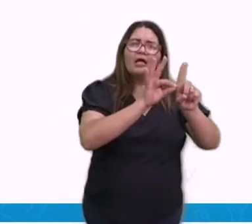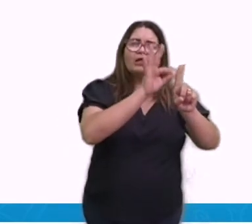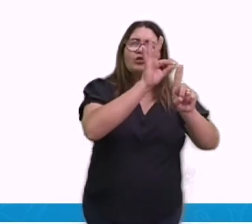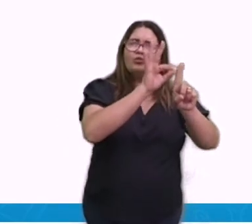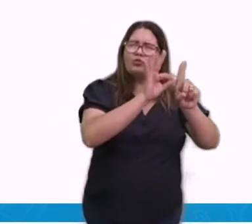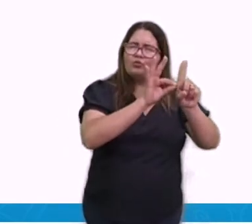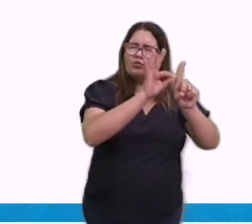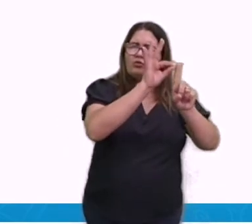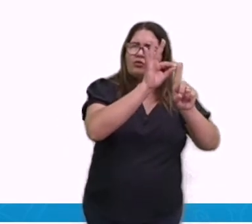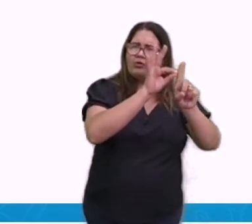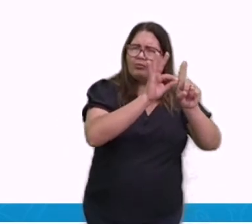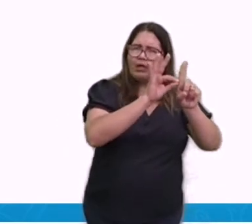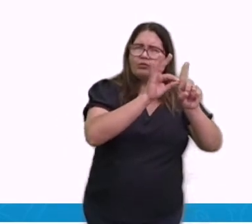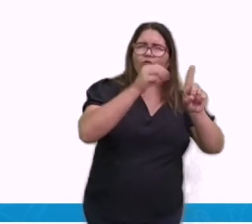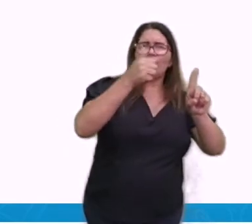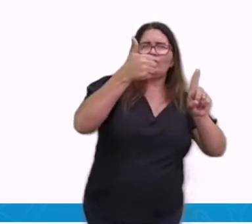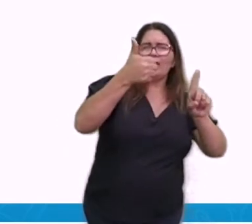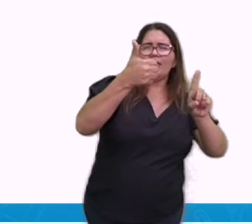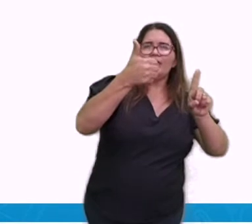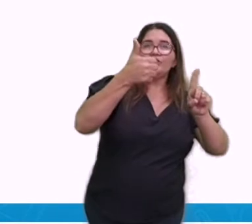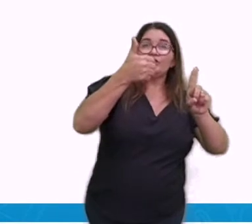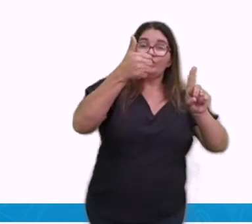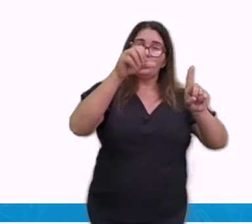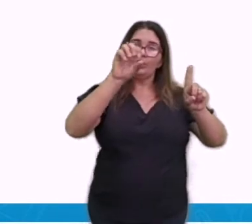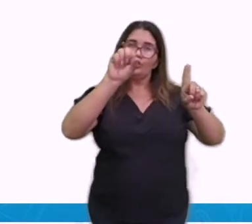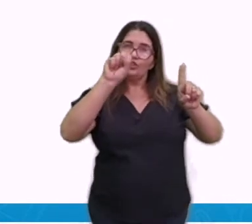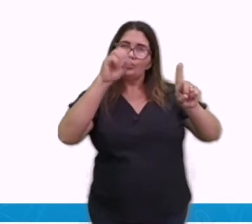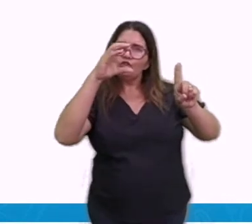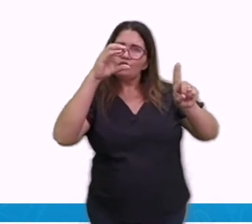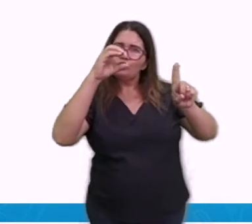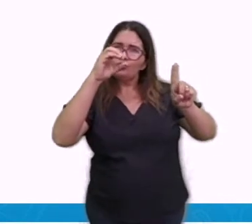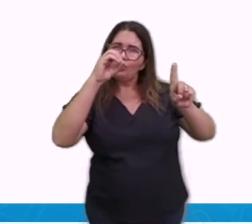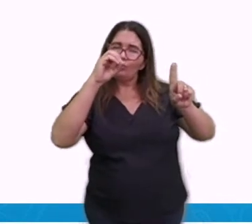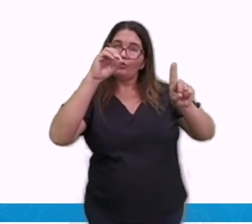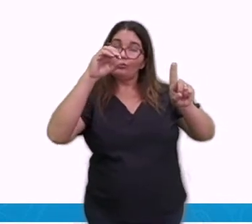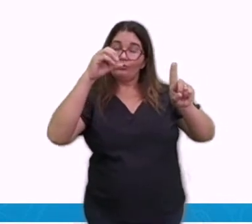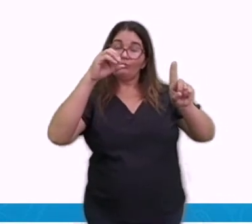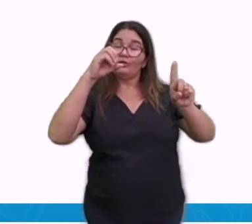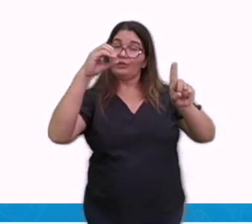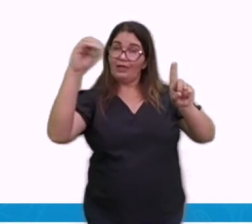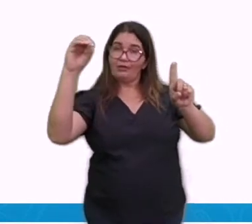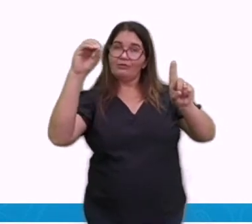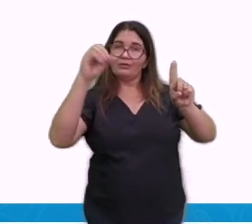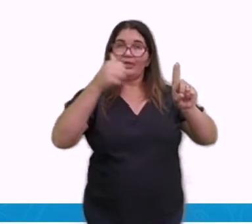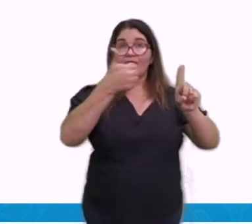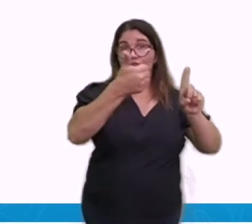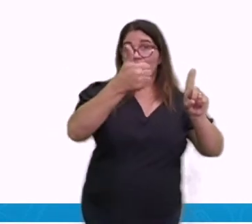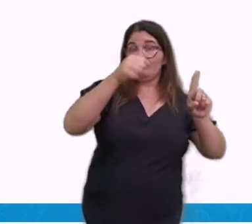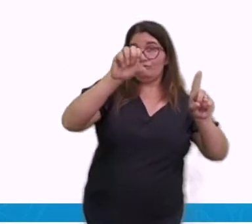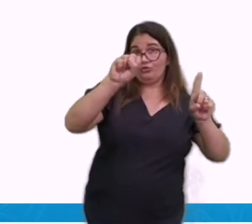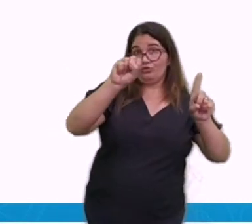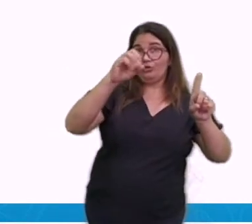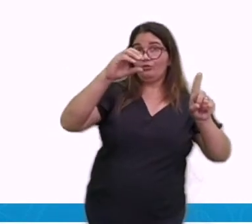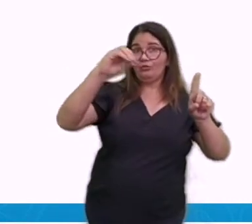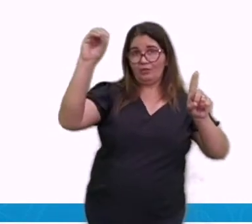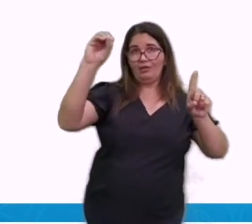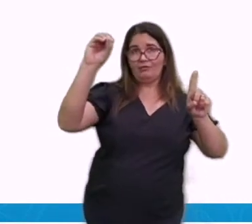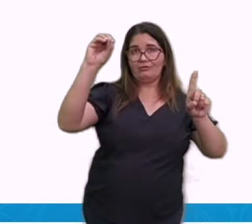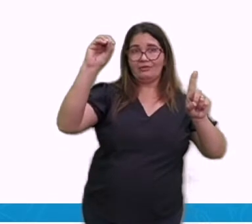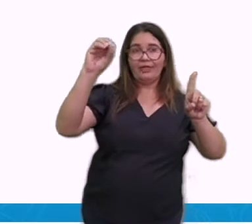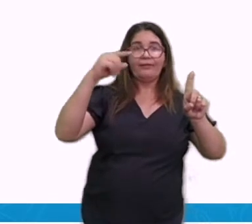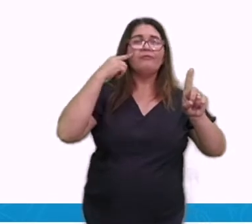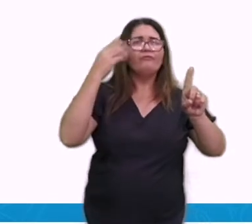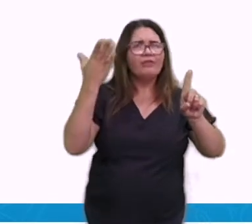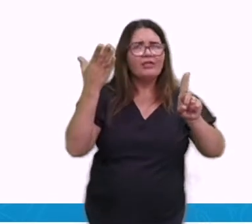temperatura fria, né? O subtropical é um clima que a temperatura é bem fria. As chuvas são